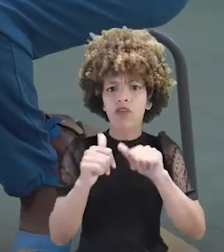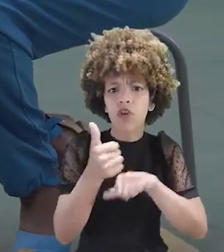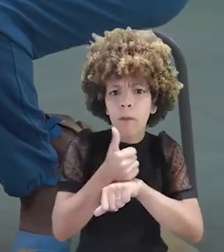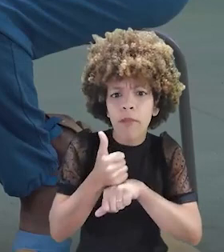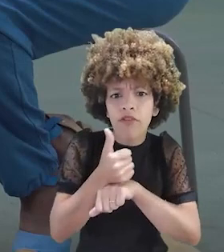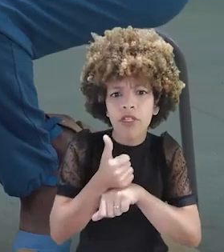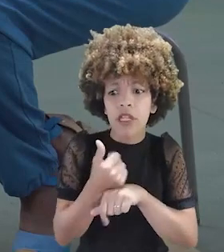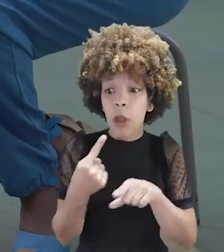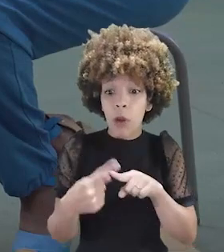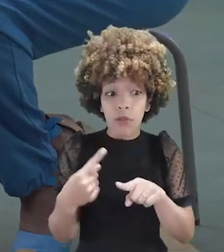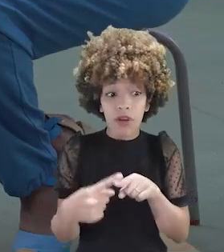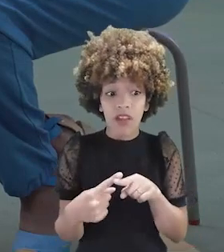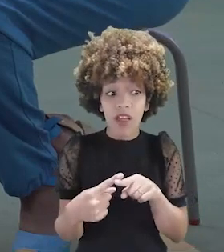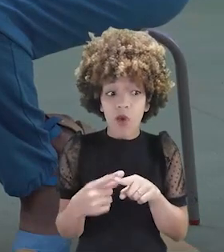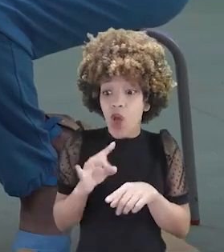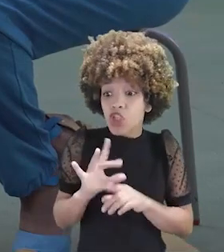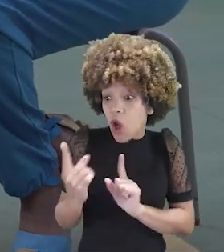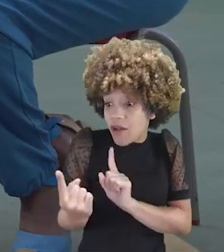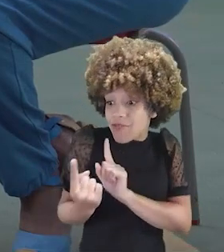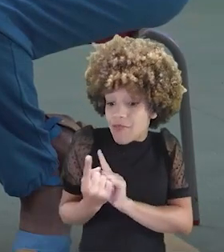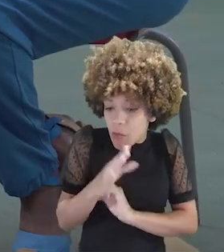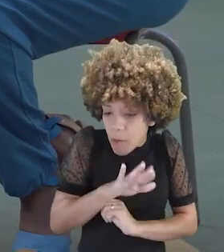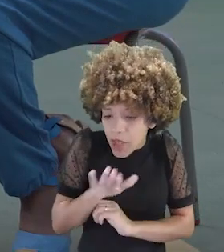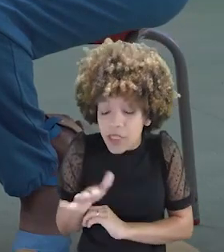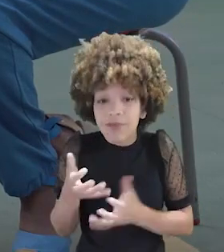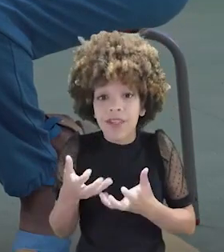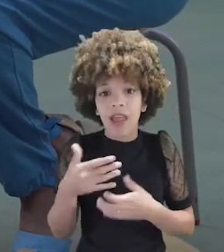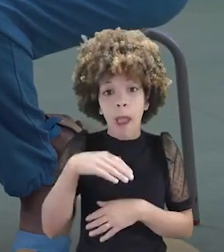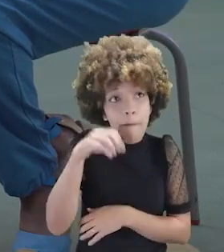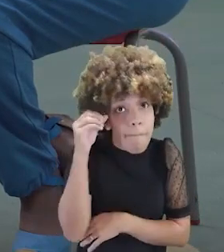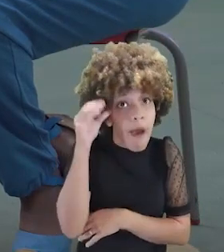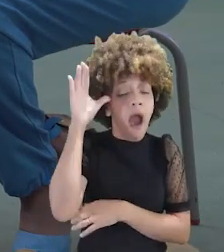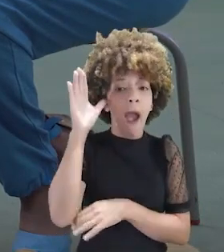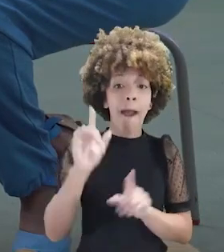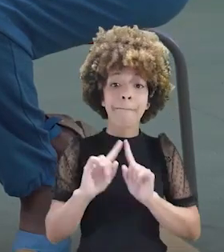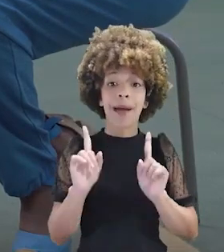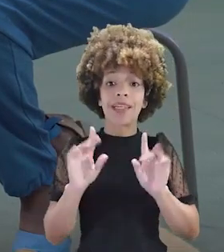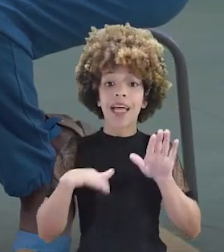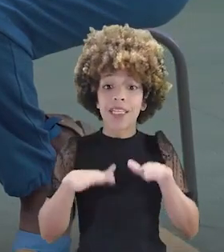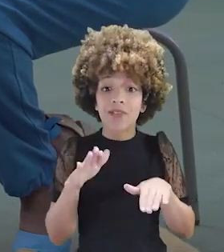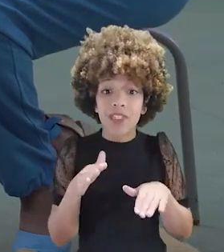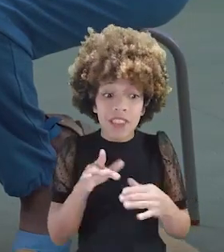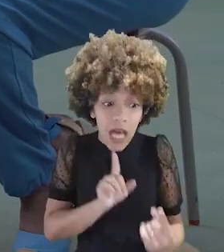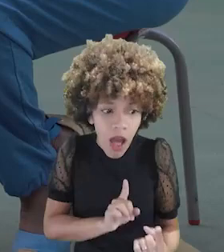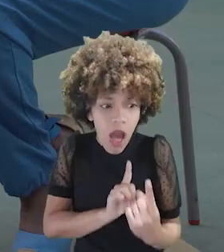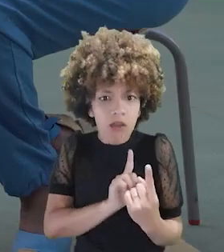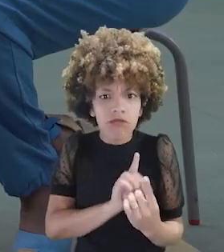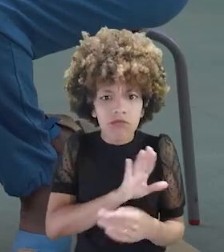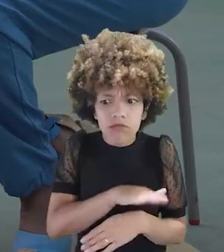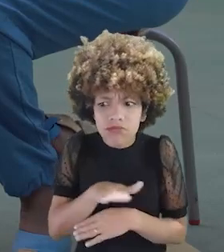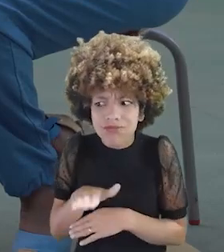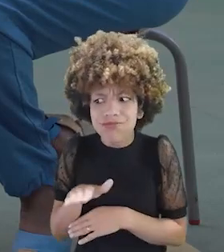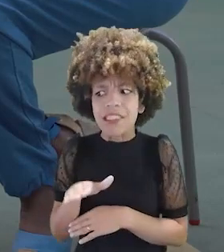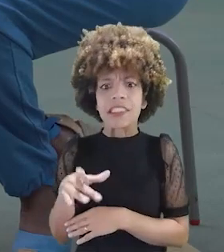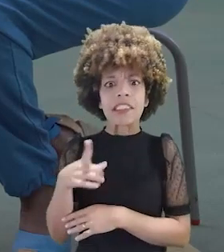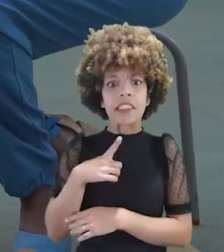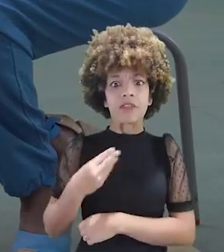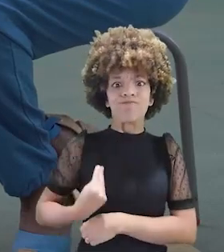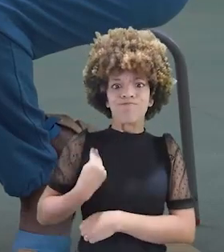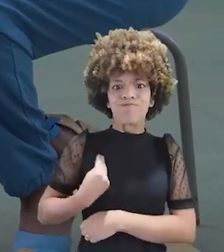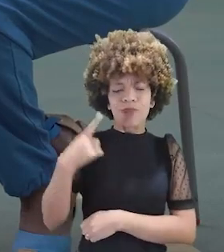profissionais, porque eles não estão só atendendo uma criança que quer aprender. Muitas vezes eles também estão atendendo crianças que têm